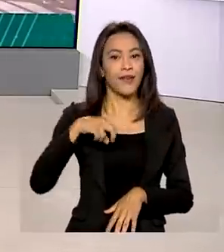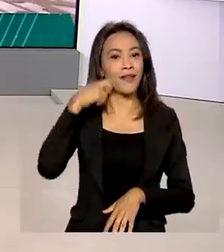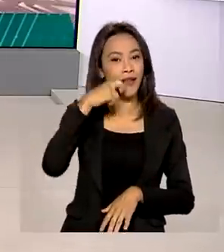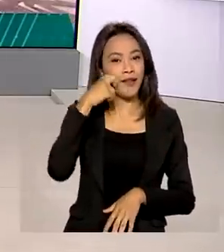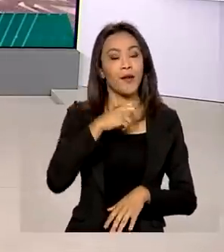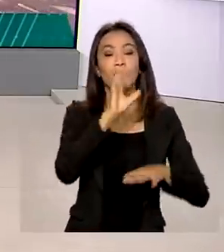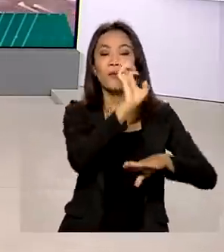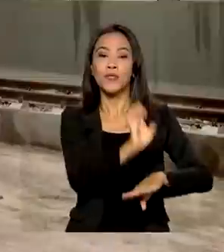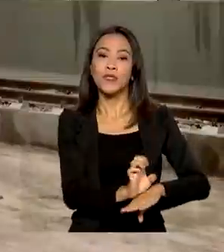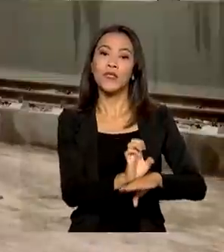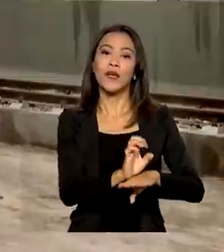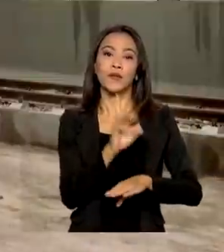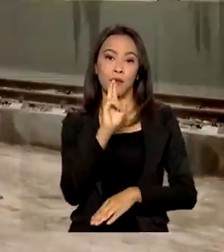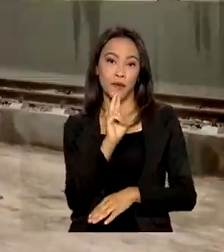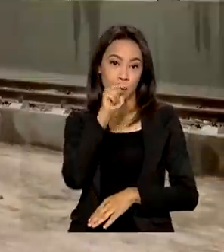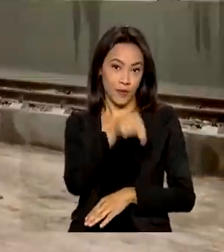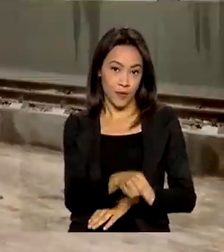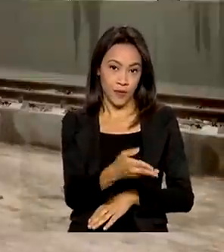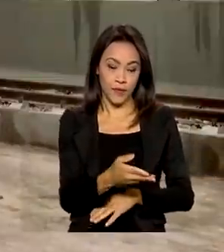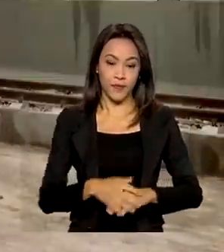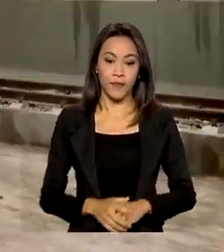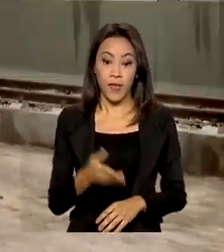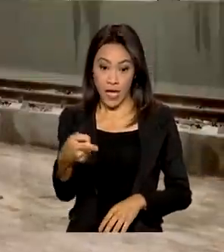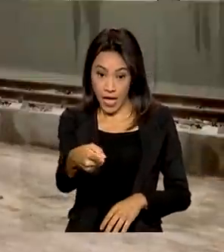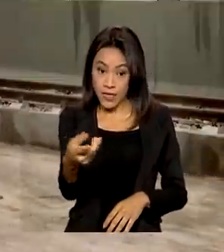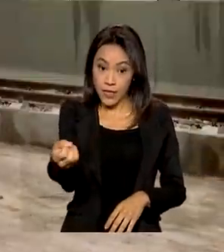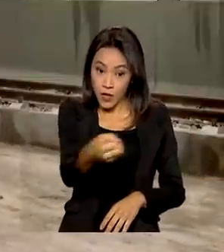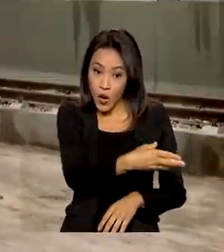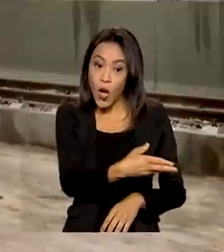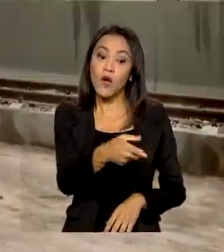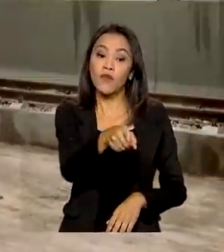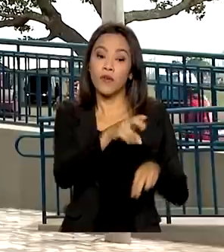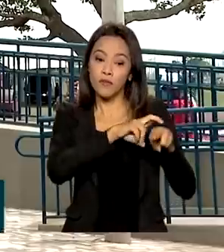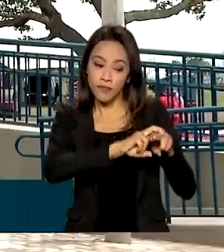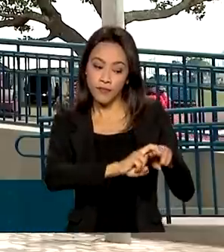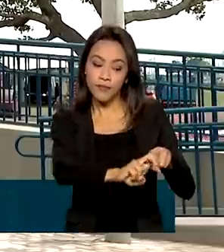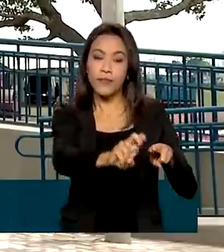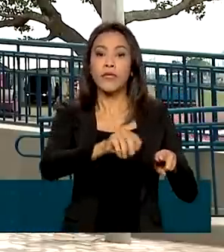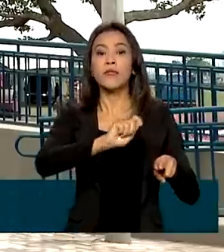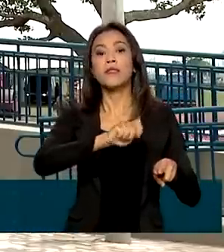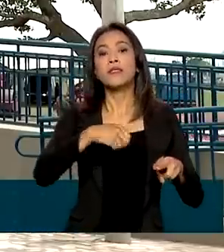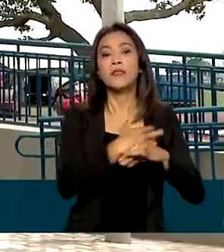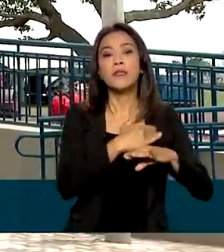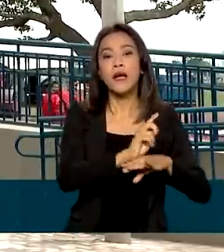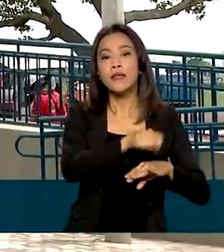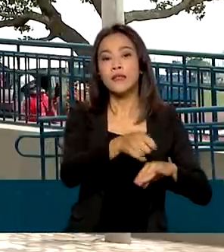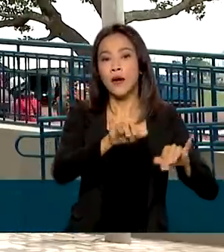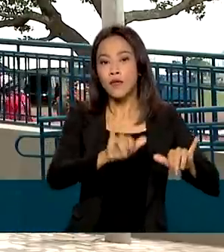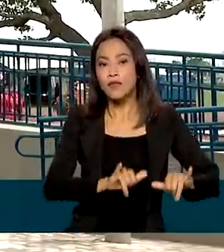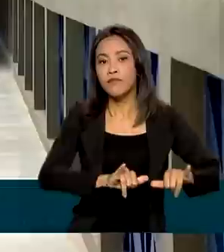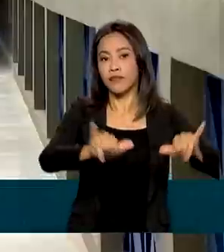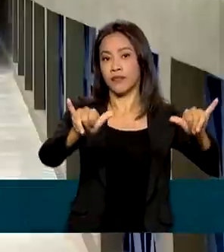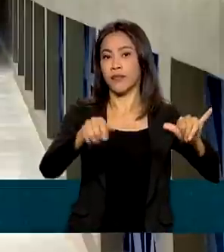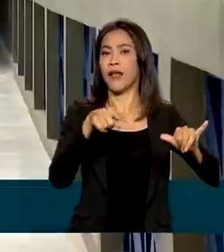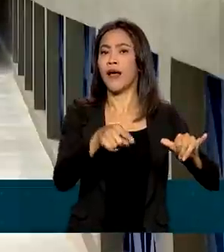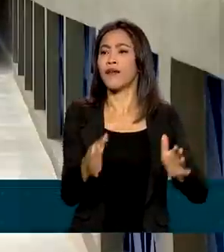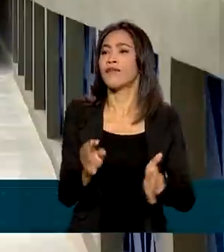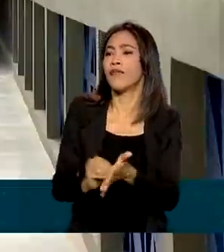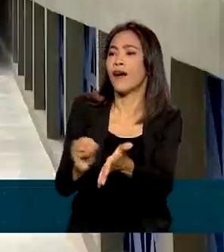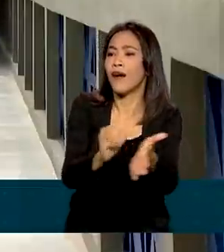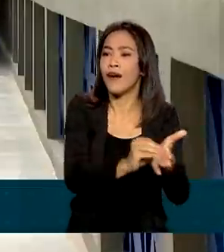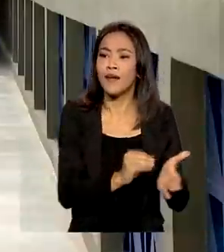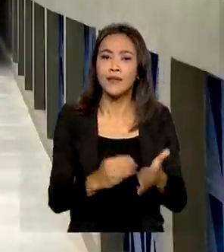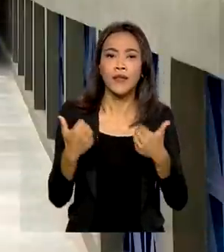no Rio Grande do Norte. A nova estação de trem da cidade de Parnamirim fica numa região carente de transporte público.